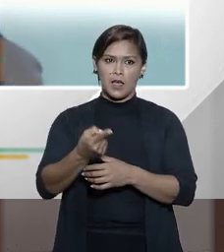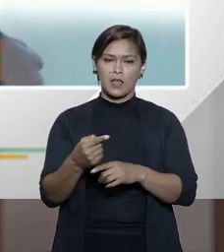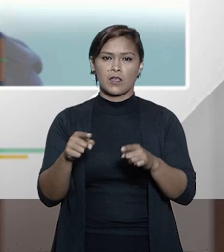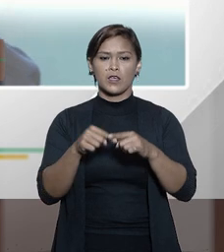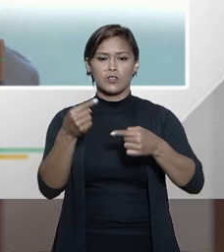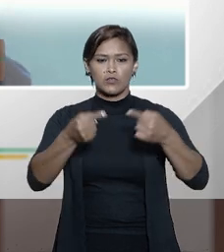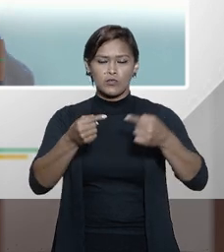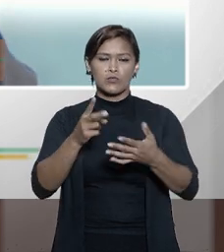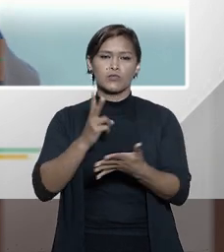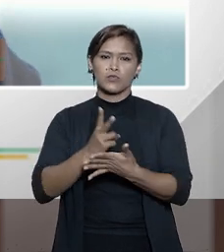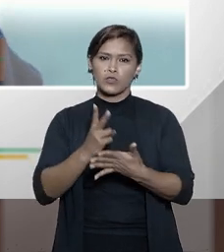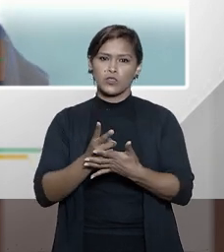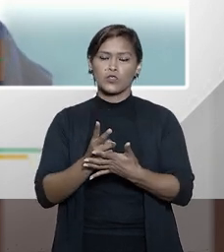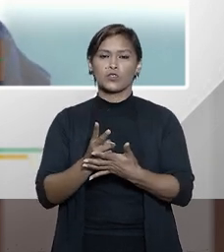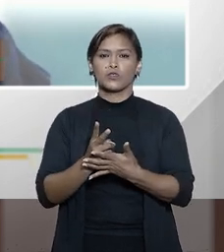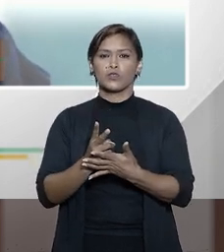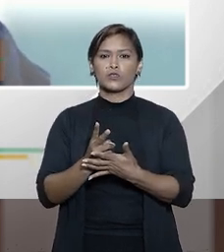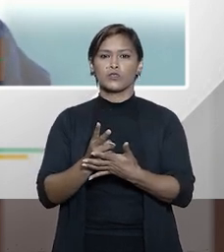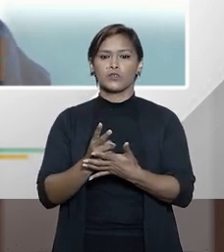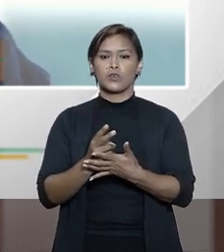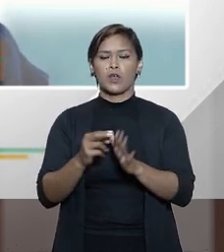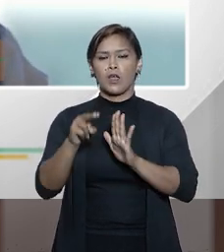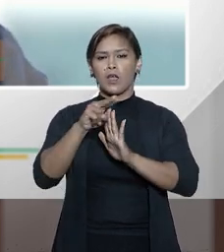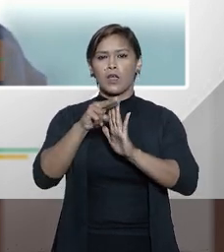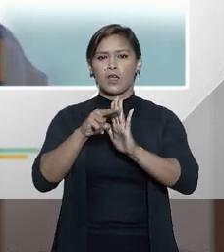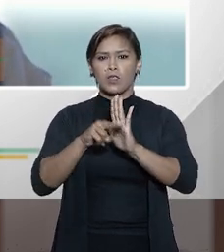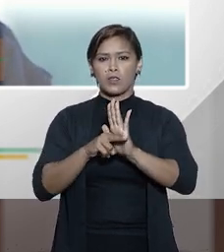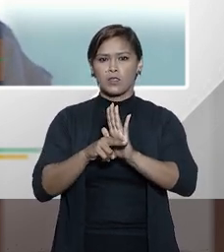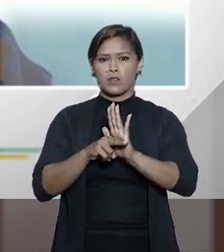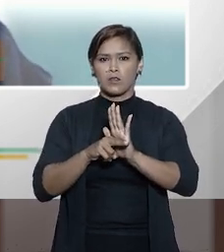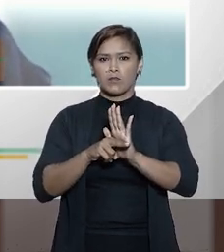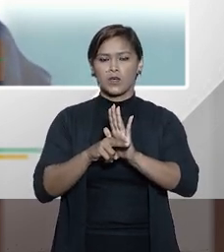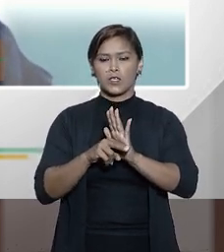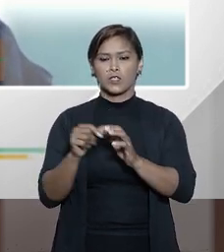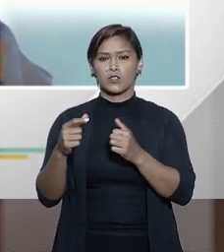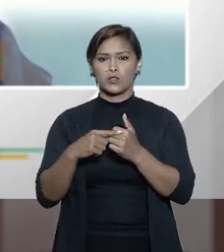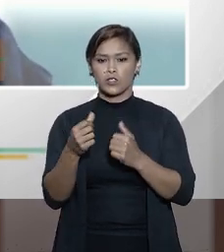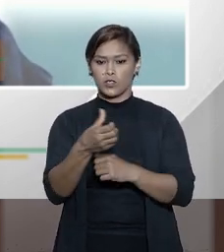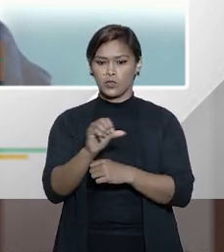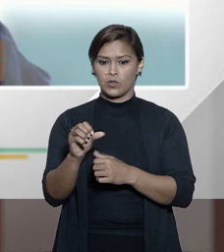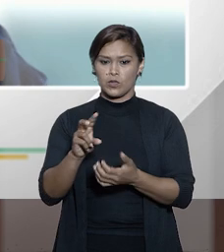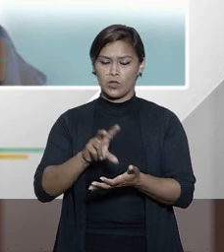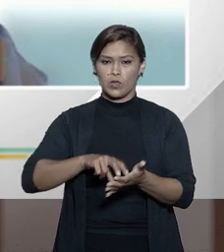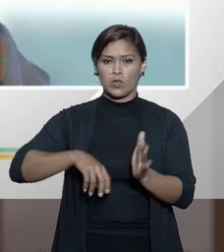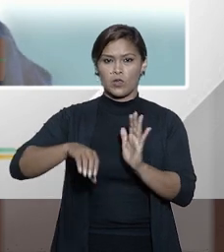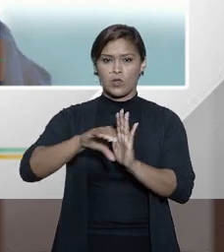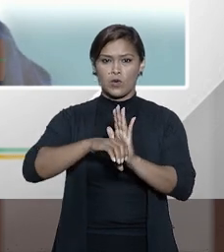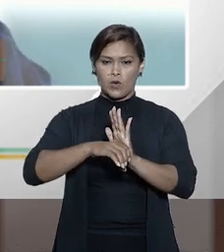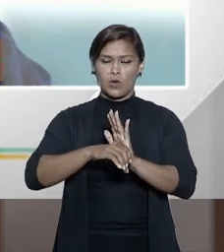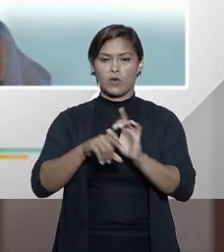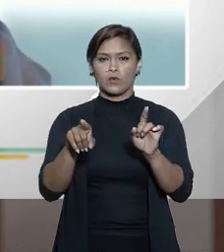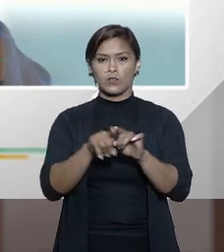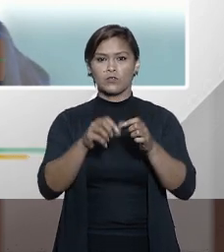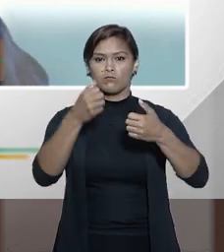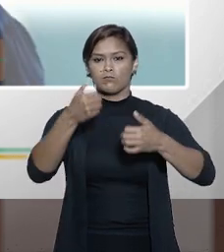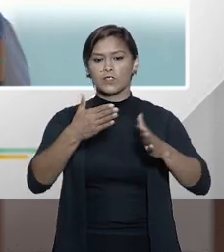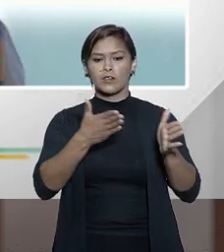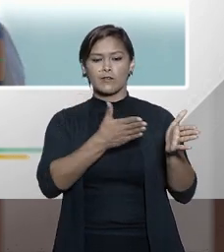gente vai discutir se ainda prevalece, mas prevalecia a normativa do artigo 9 do Código Penal, que